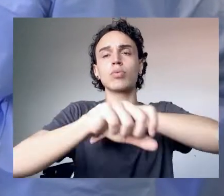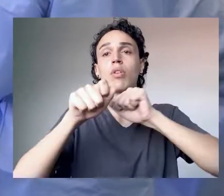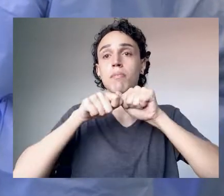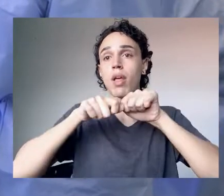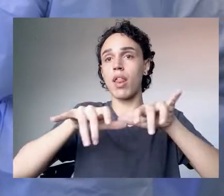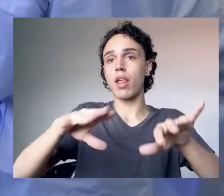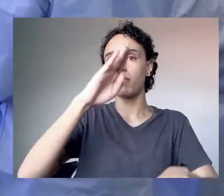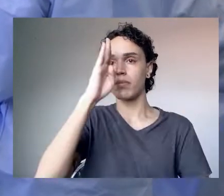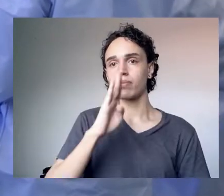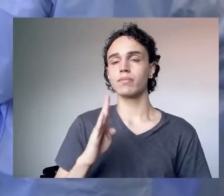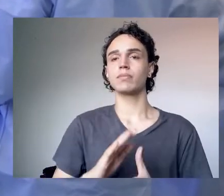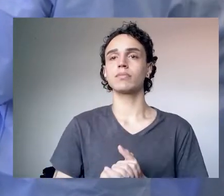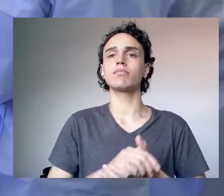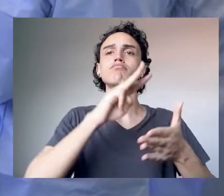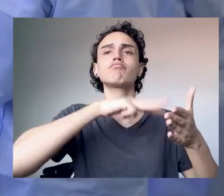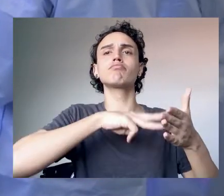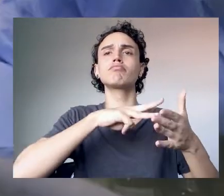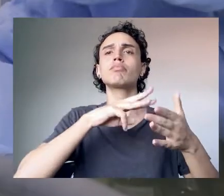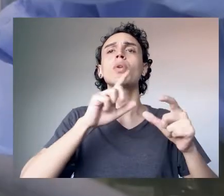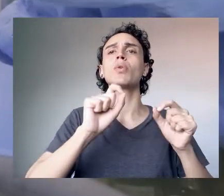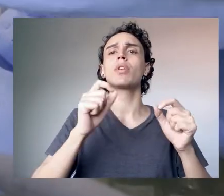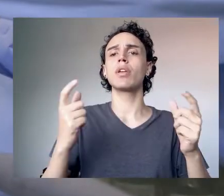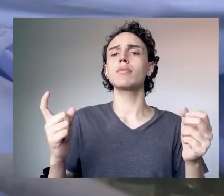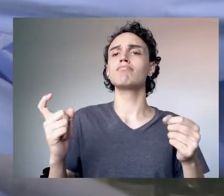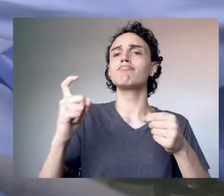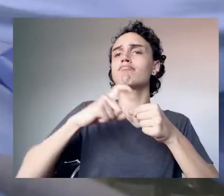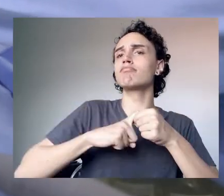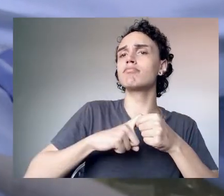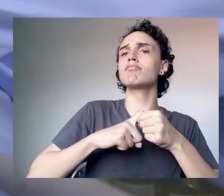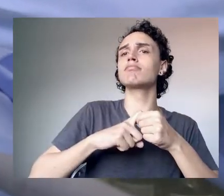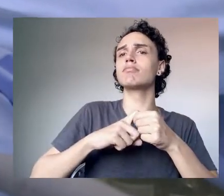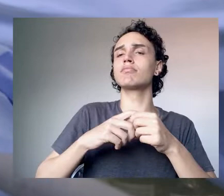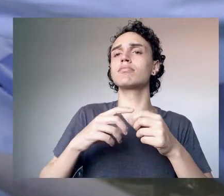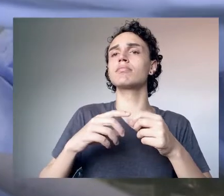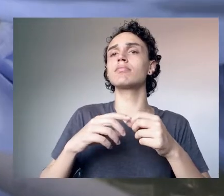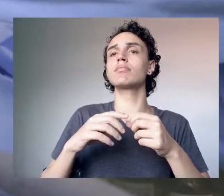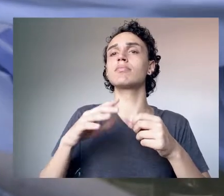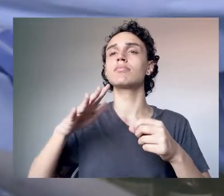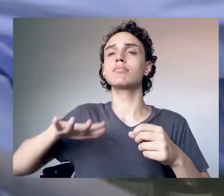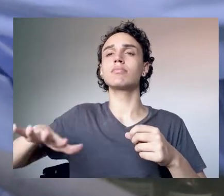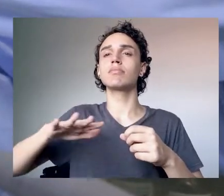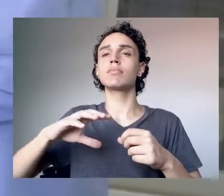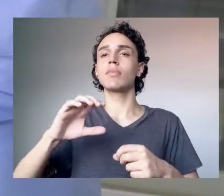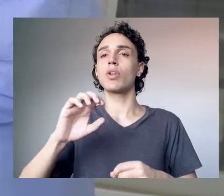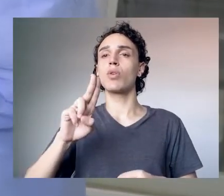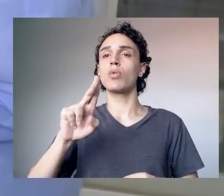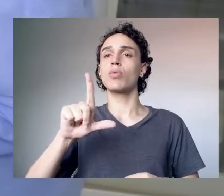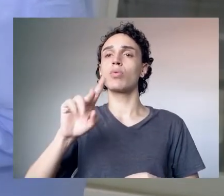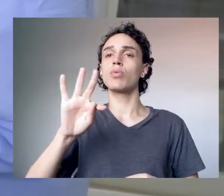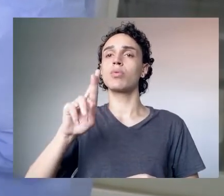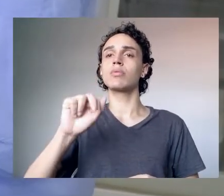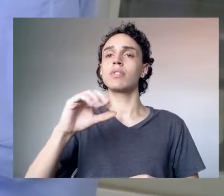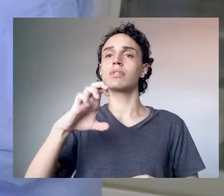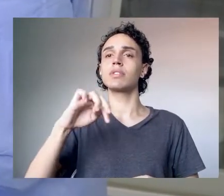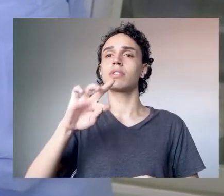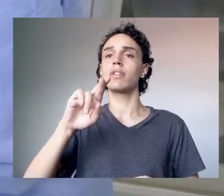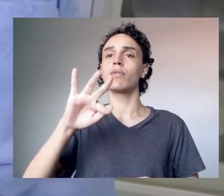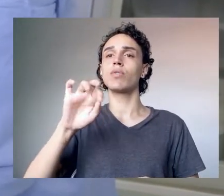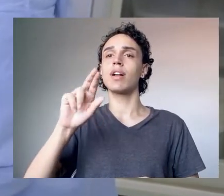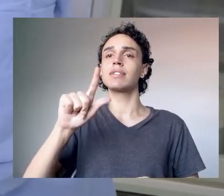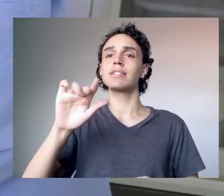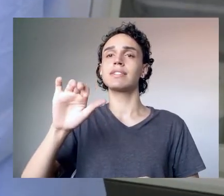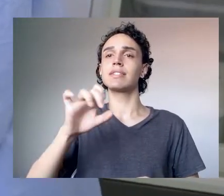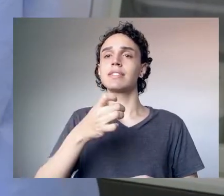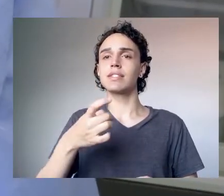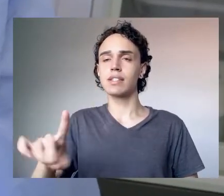amostras de esgoto divulgados no Brasil. A metodologia associou a ultracentrifugação, que é tradicionalmente utilizada em